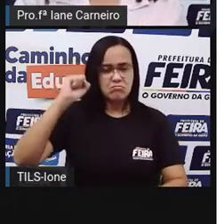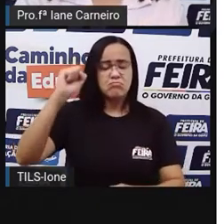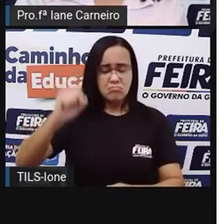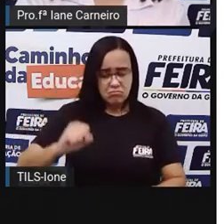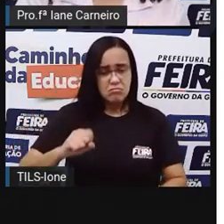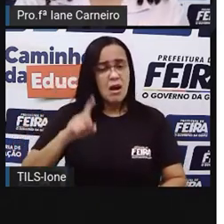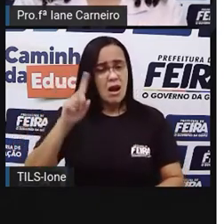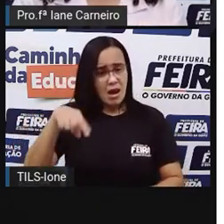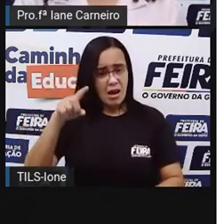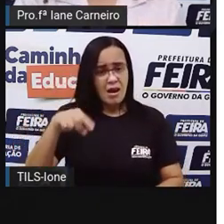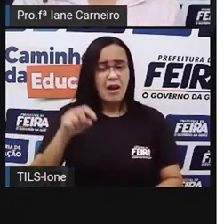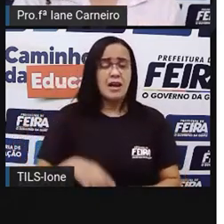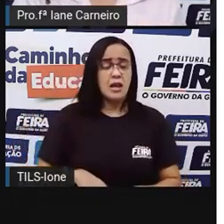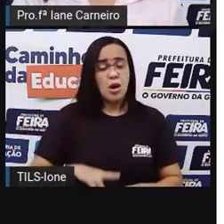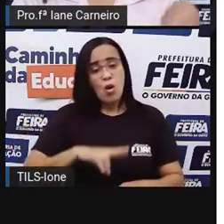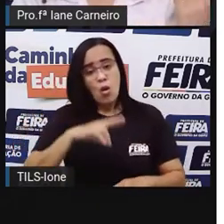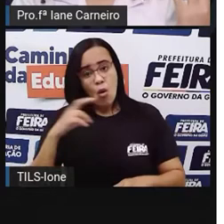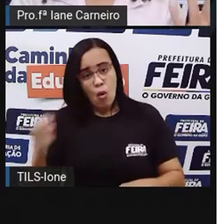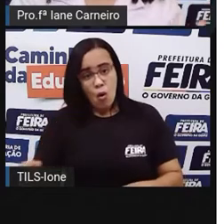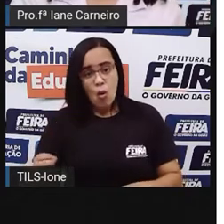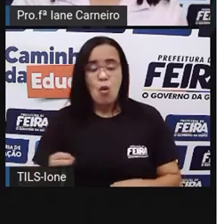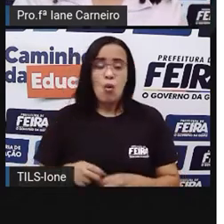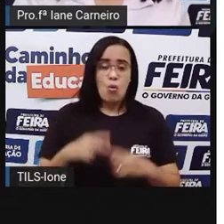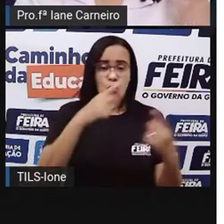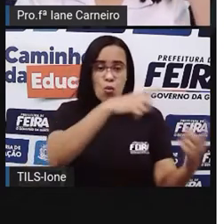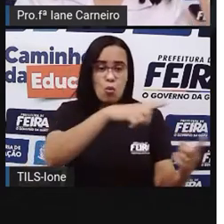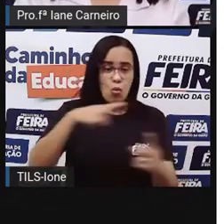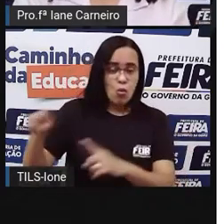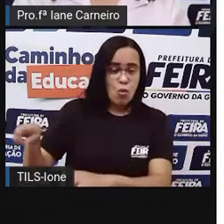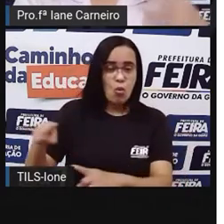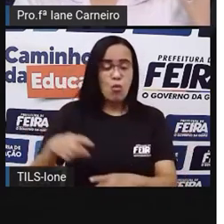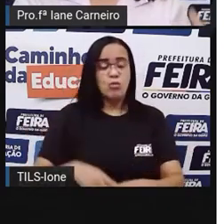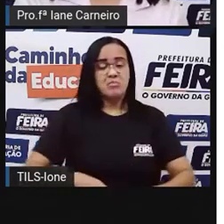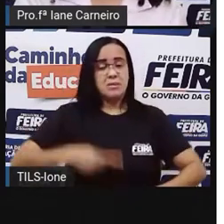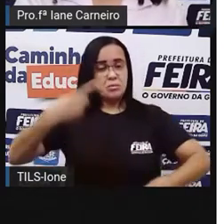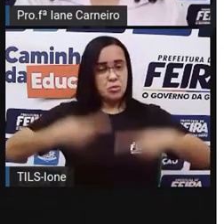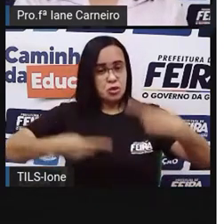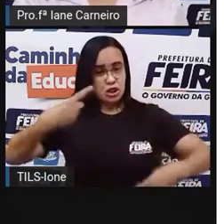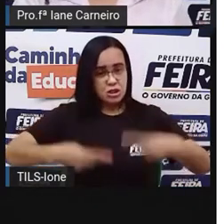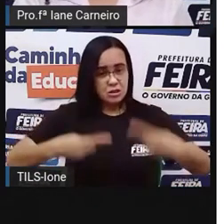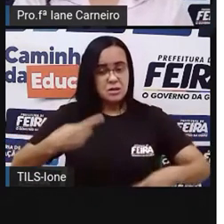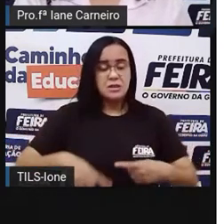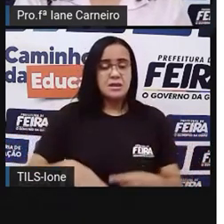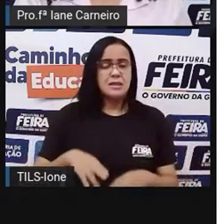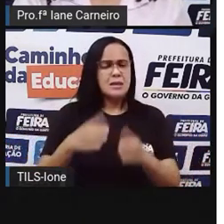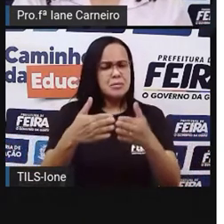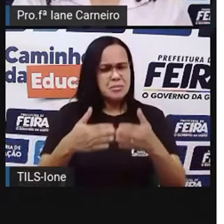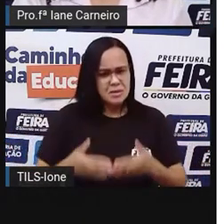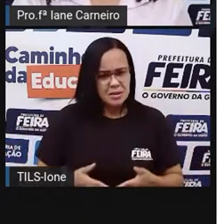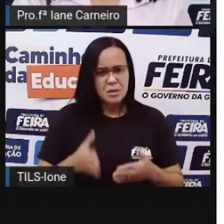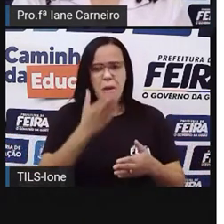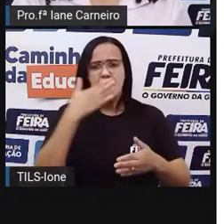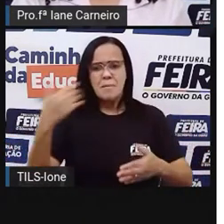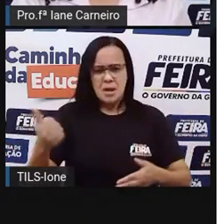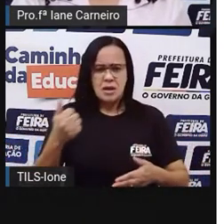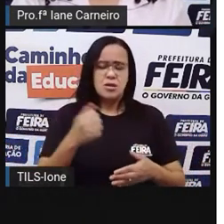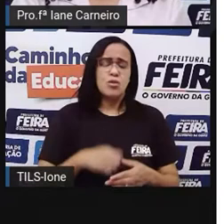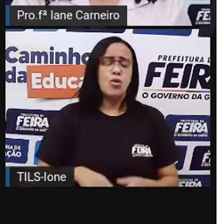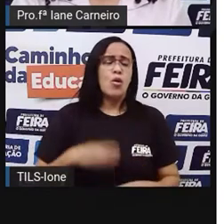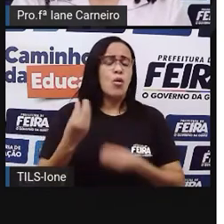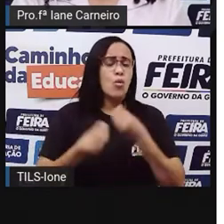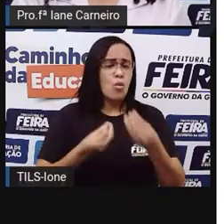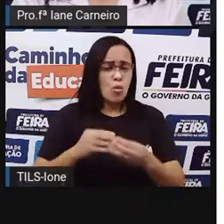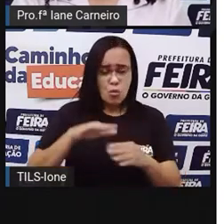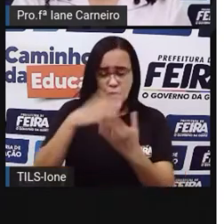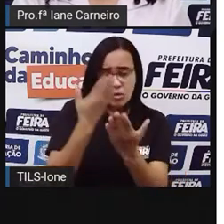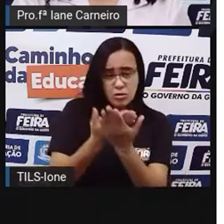alguma coisa da política, né? Pedindo melhorias para a educação, para a saúde, né? Aqui, ó.